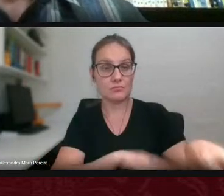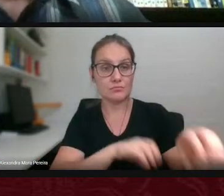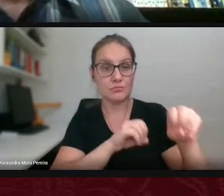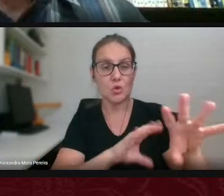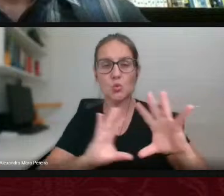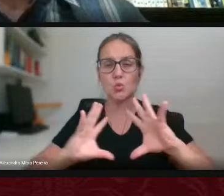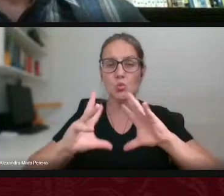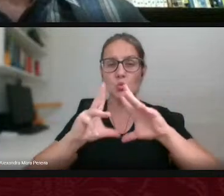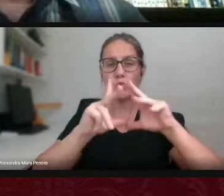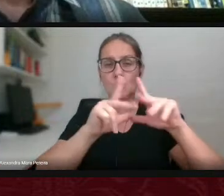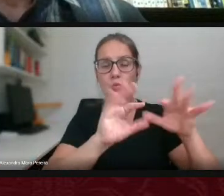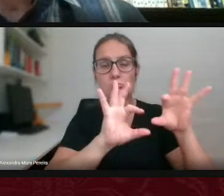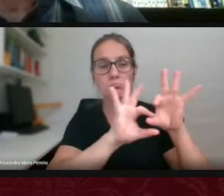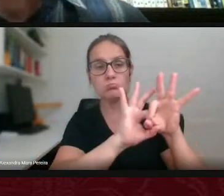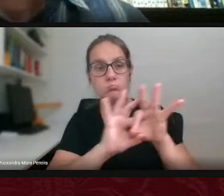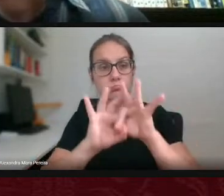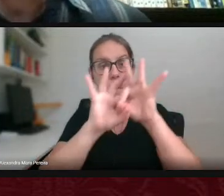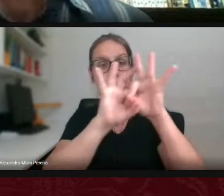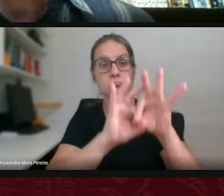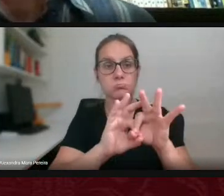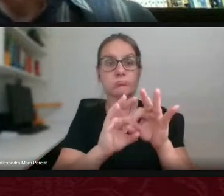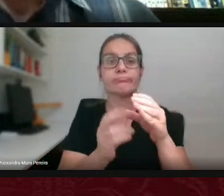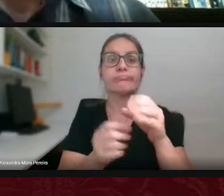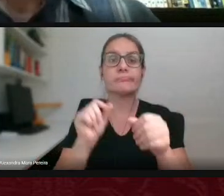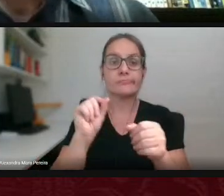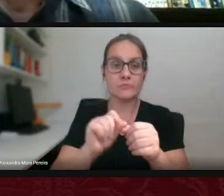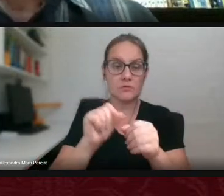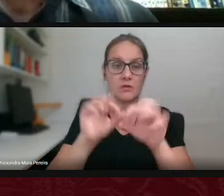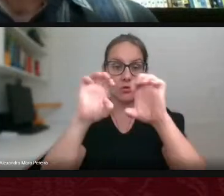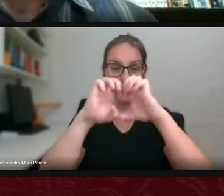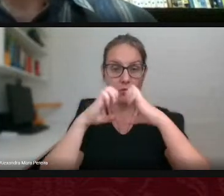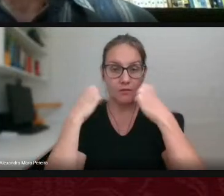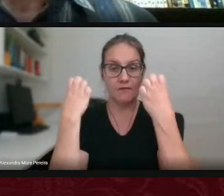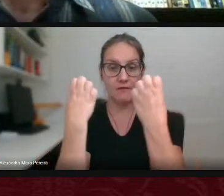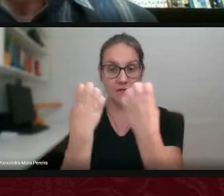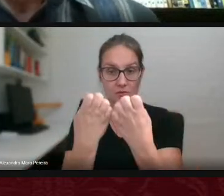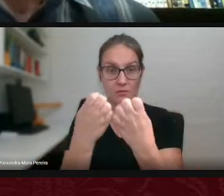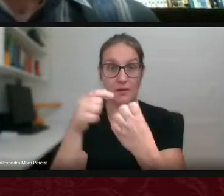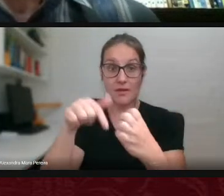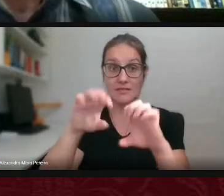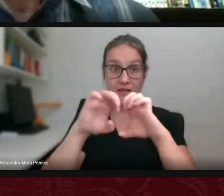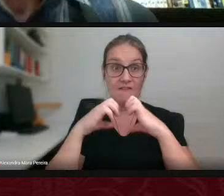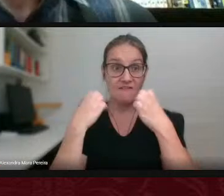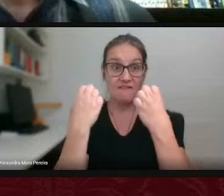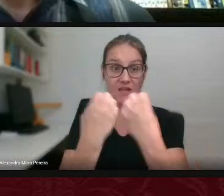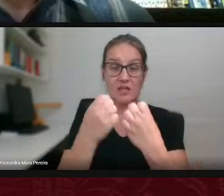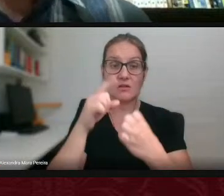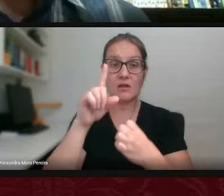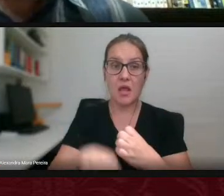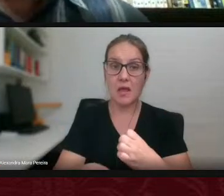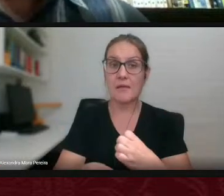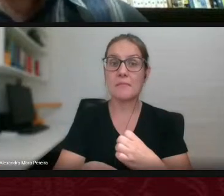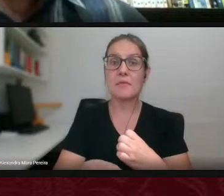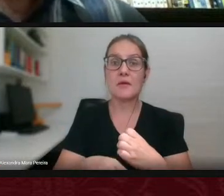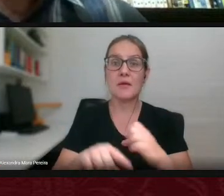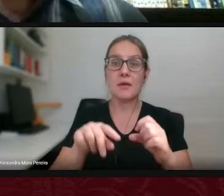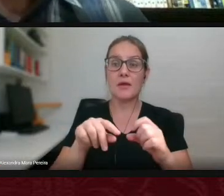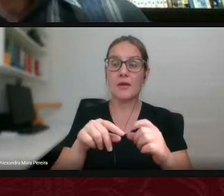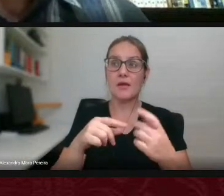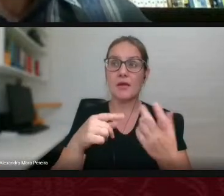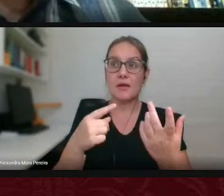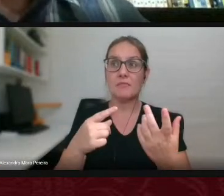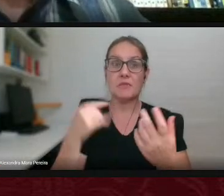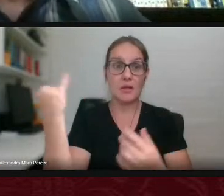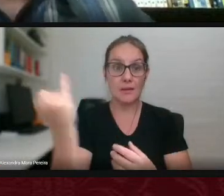forças e foi feito esse evento esse importante evento é um evento um evento de grande projeção na área da